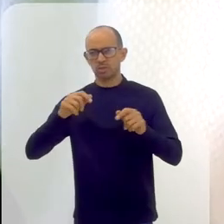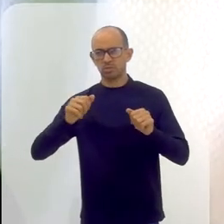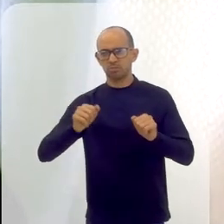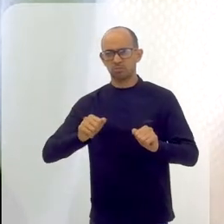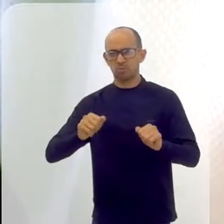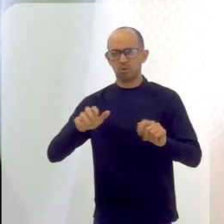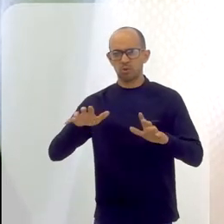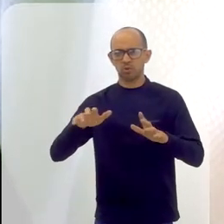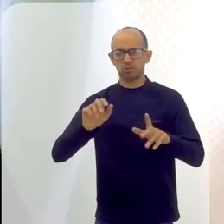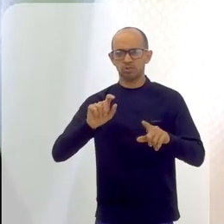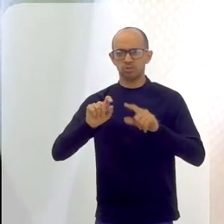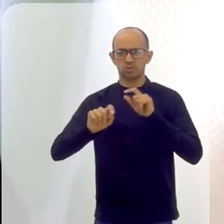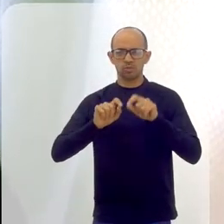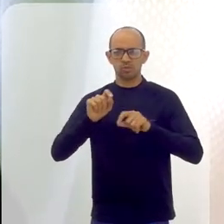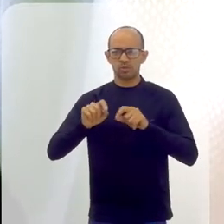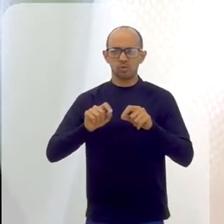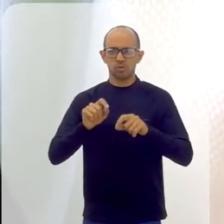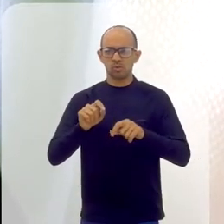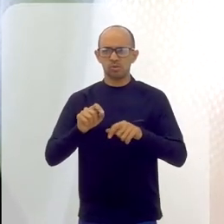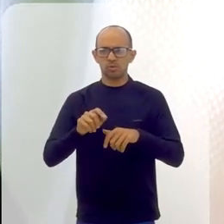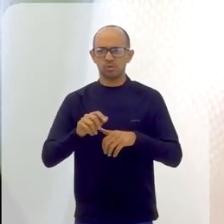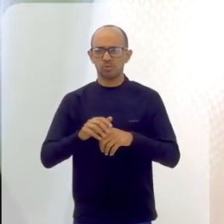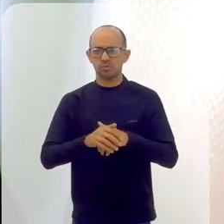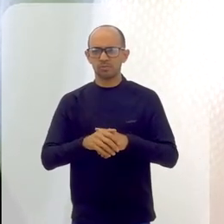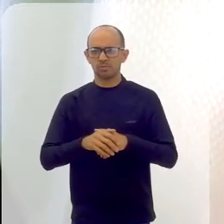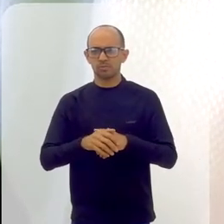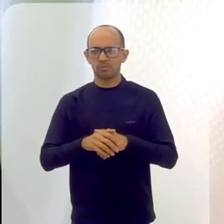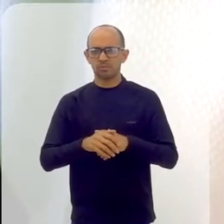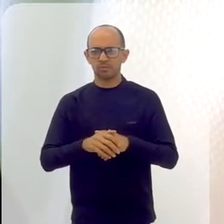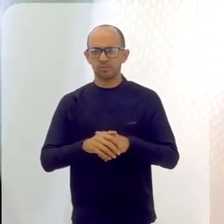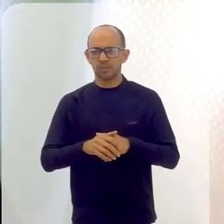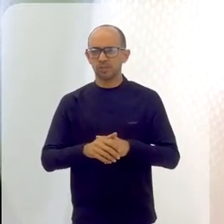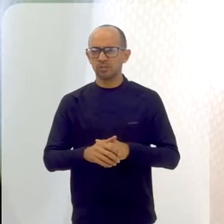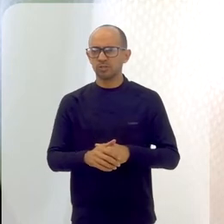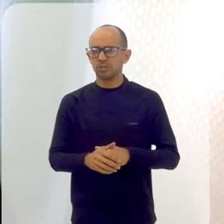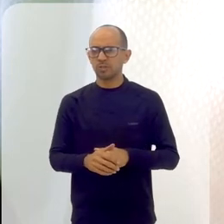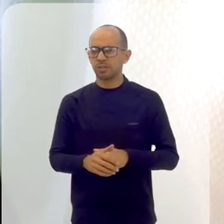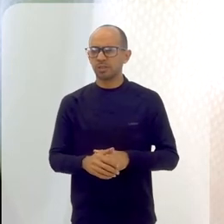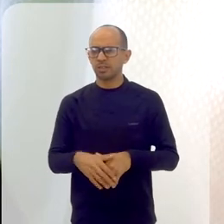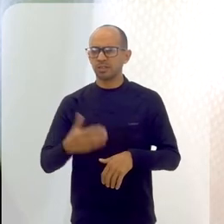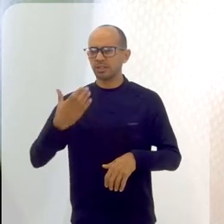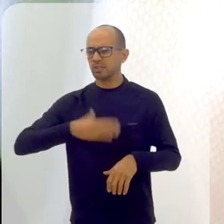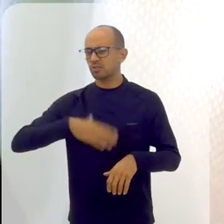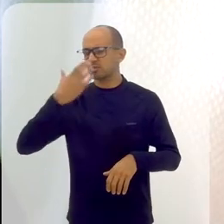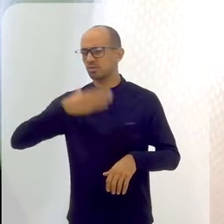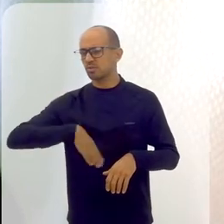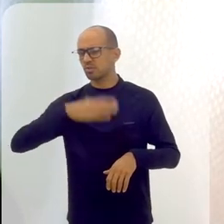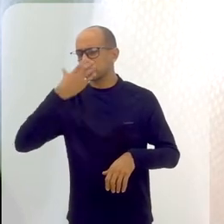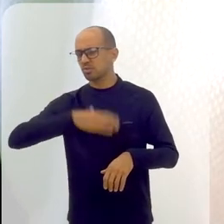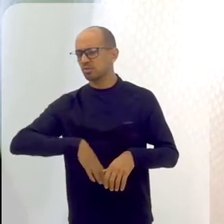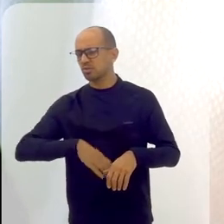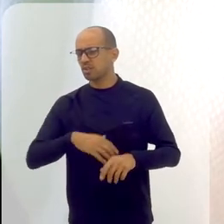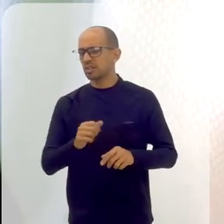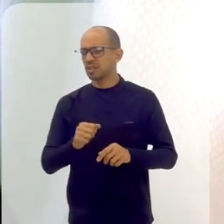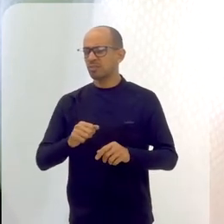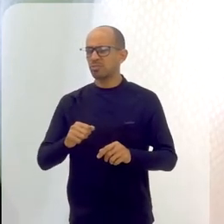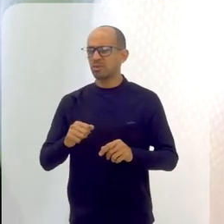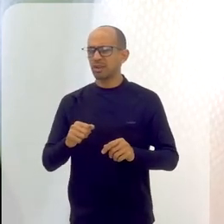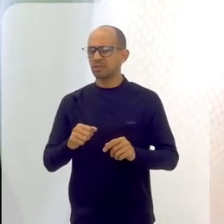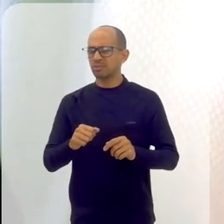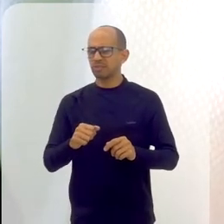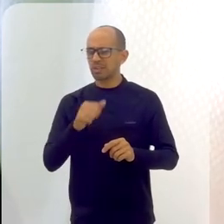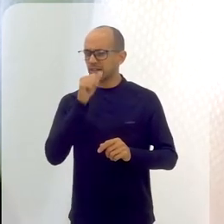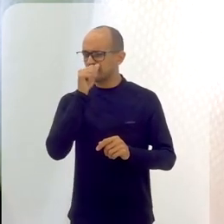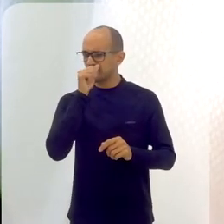abrindo em coisas que talvez você não gostaria de abrir, porque há um centro de coletivo de comportamento, né? Para você